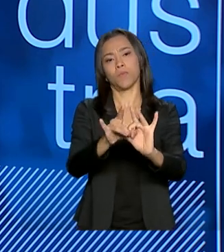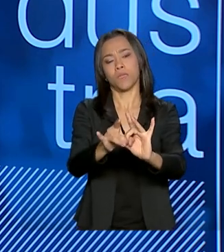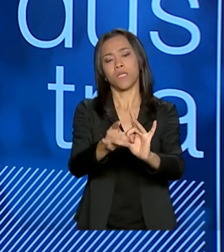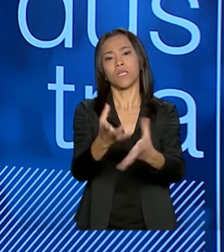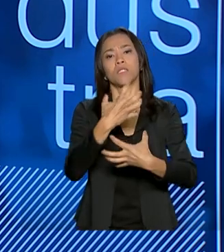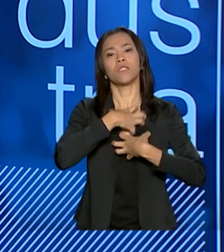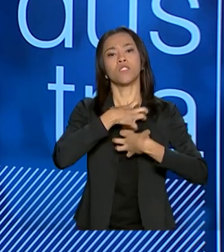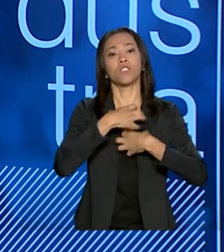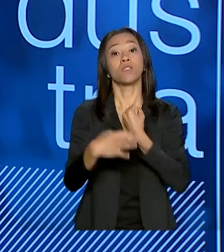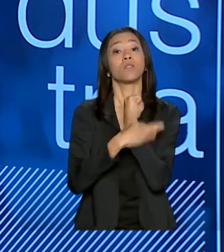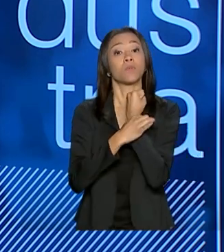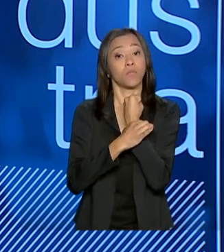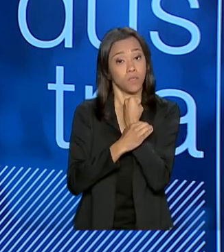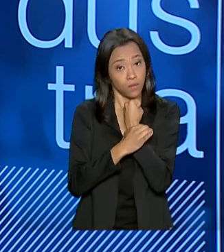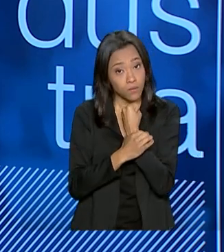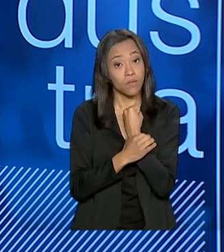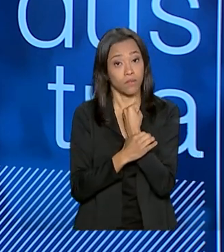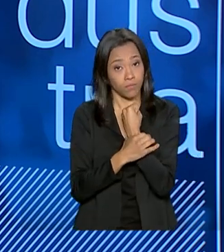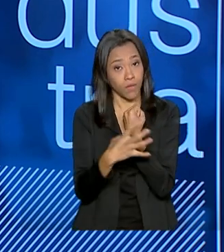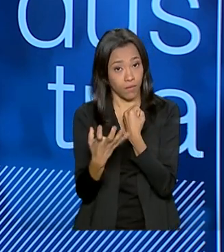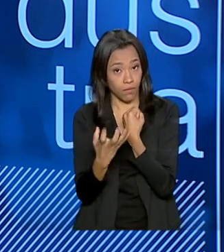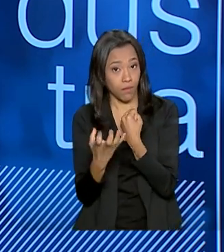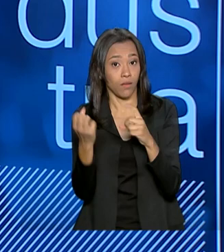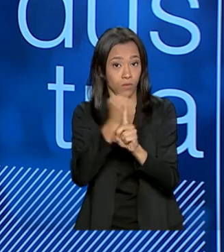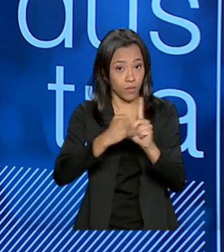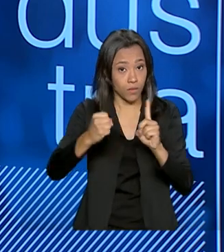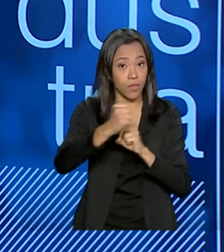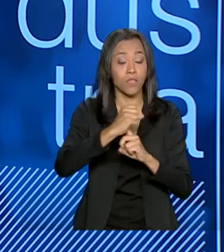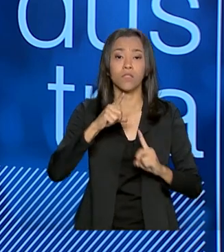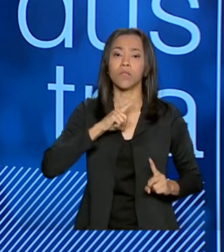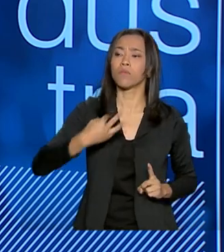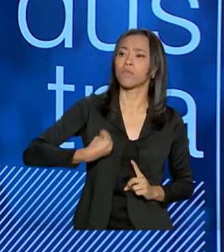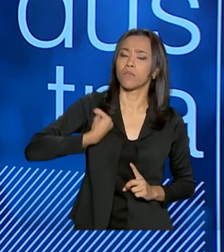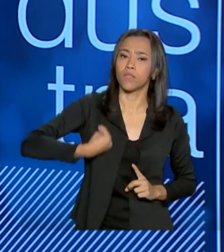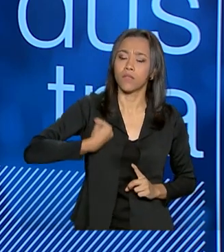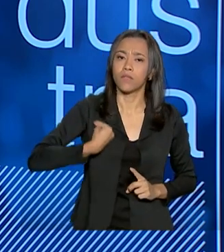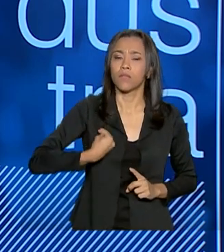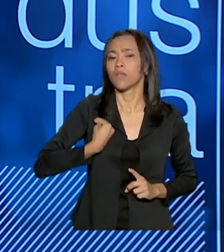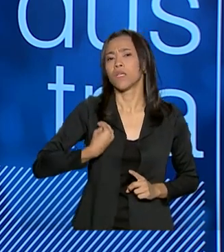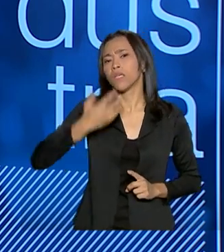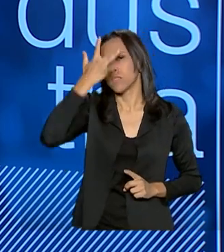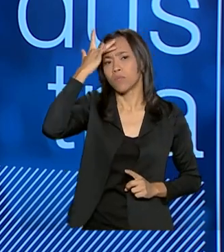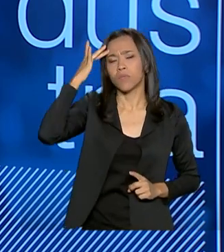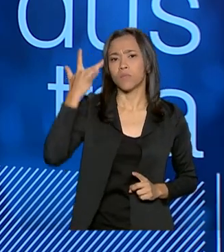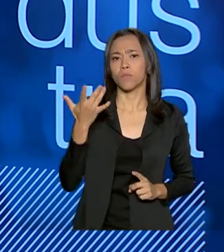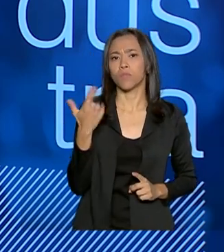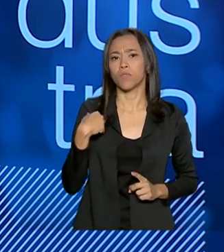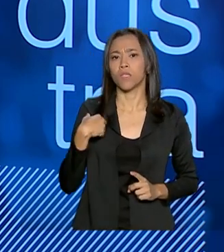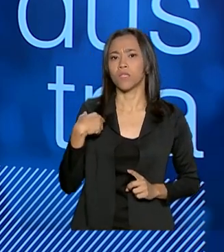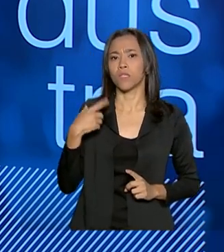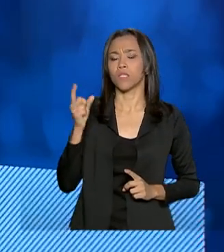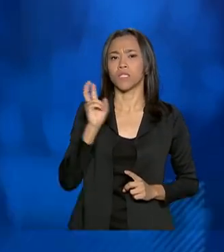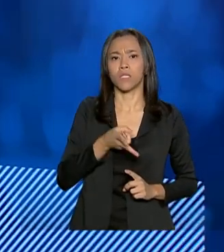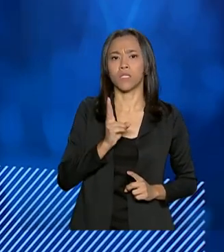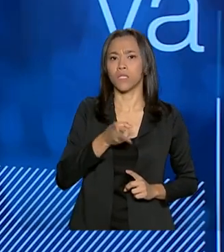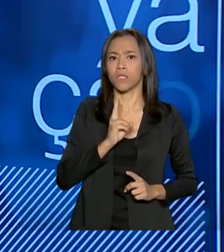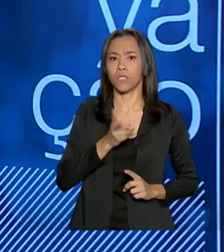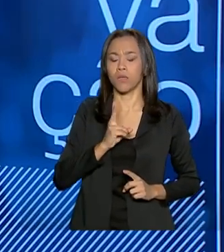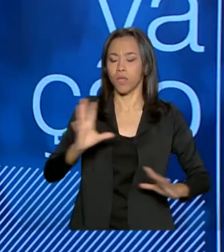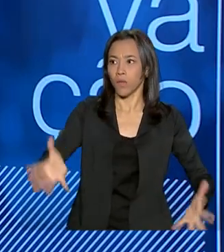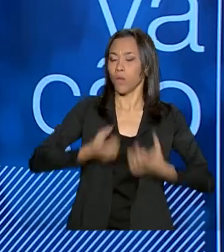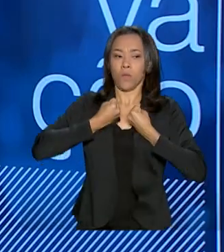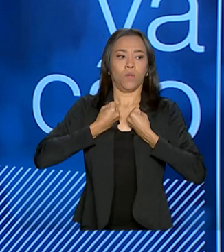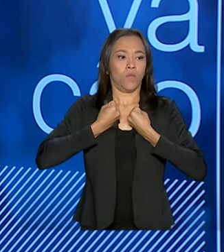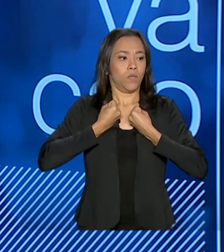sensação de segurança, ela quer ter uma vida onde as pessoas, né, não sejam assaltadas diariamente por mais